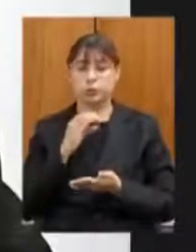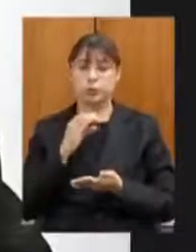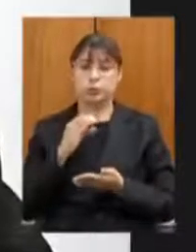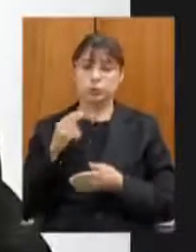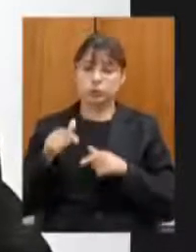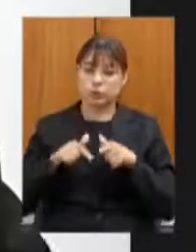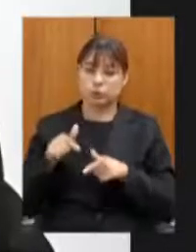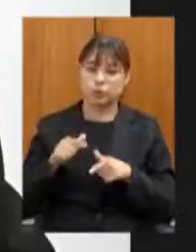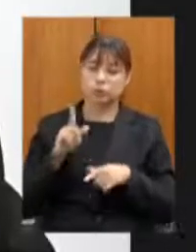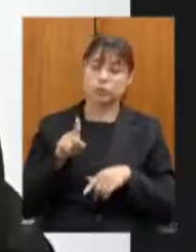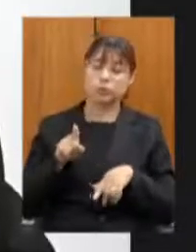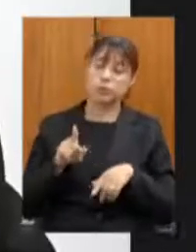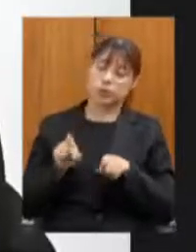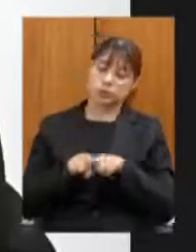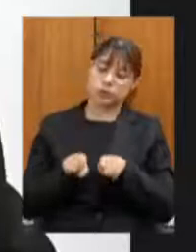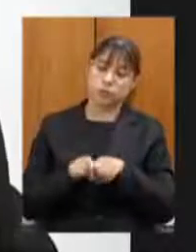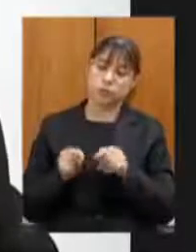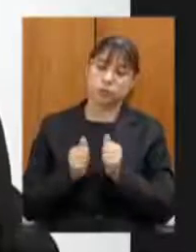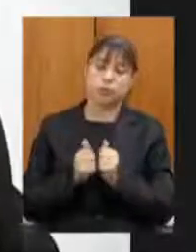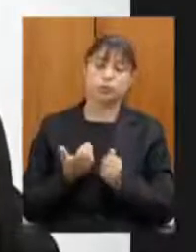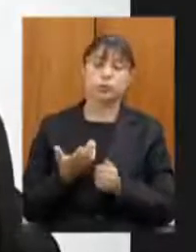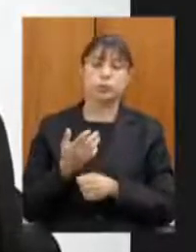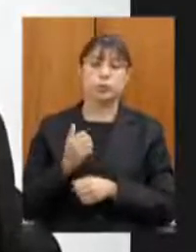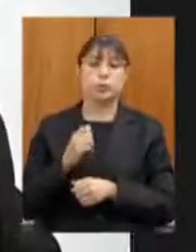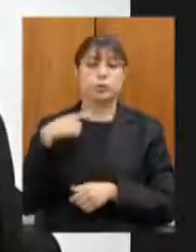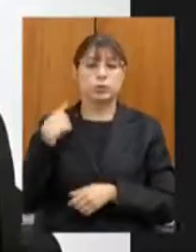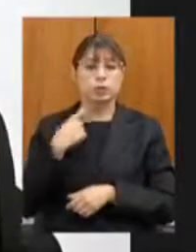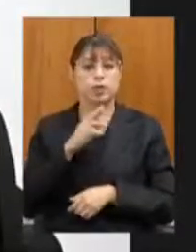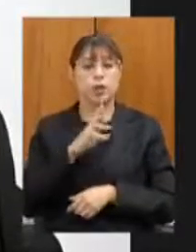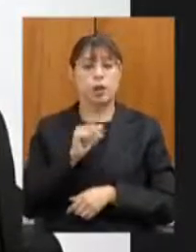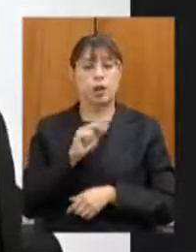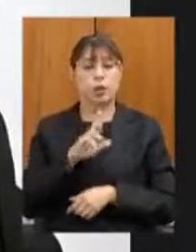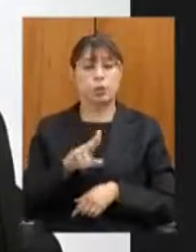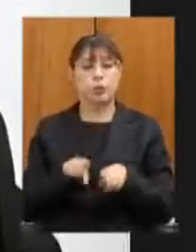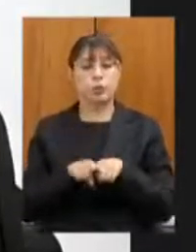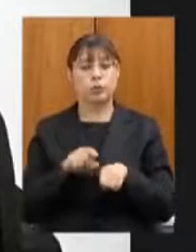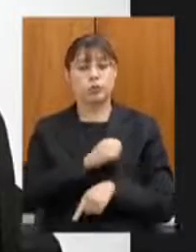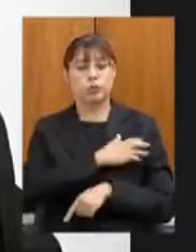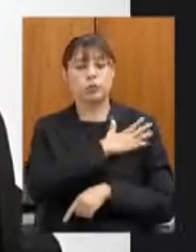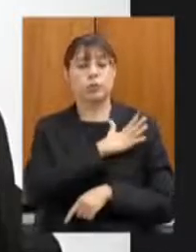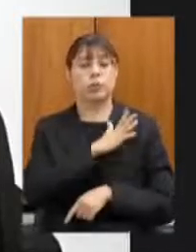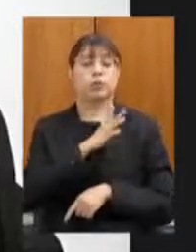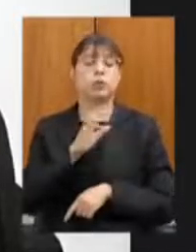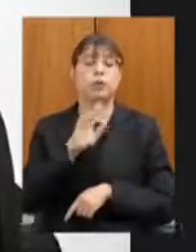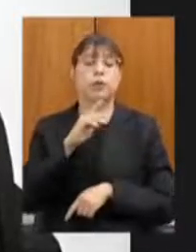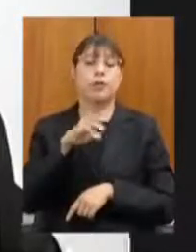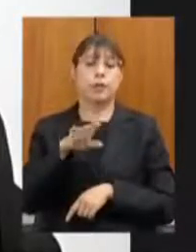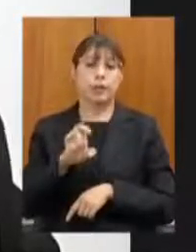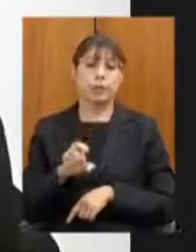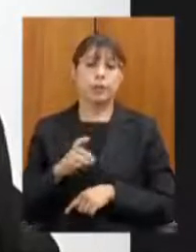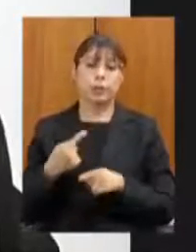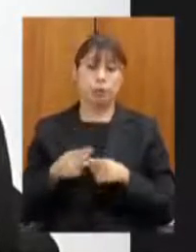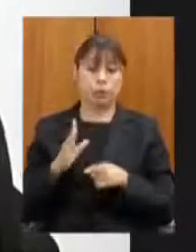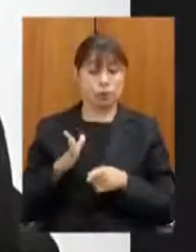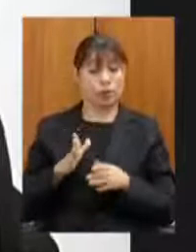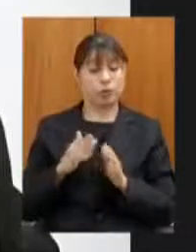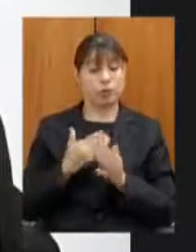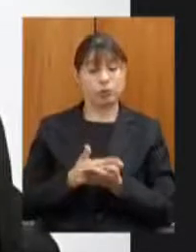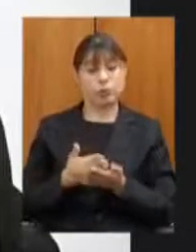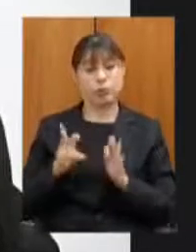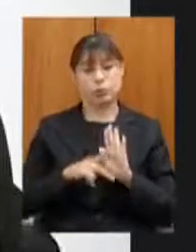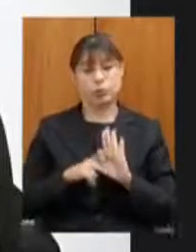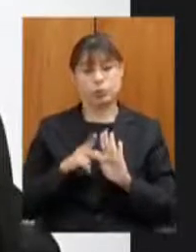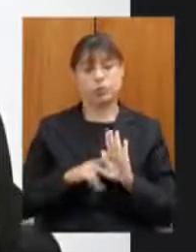do deputado Raul Belém Coronel Henrique dá o início da execução já que está em projeto da